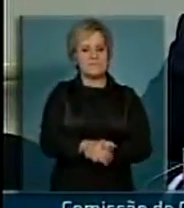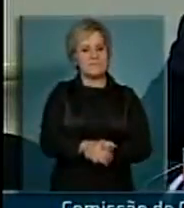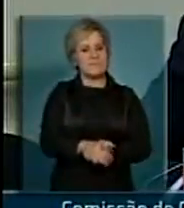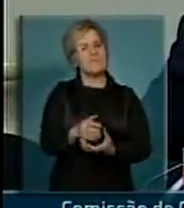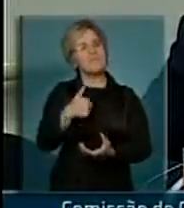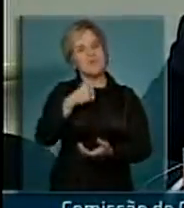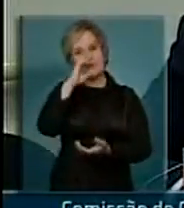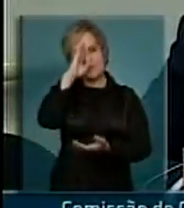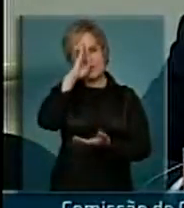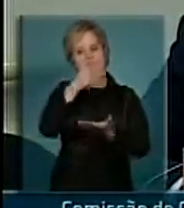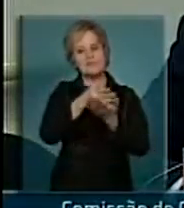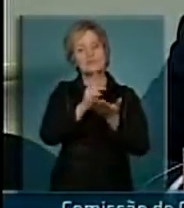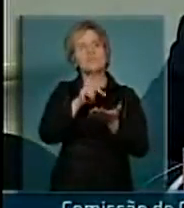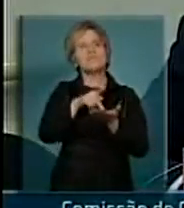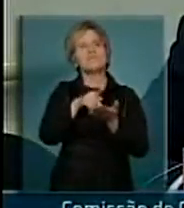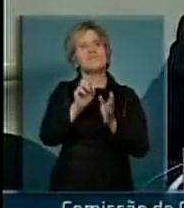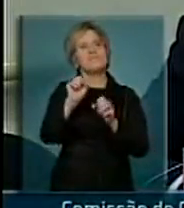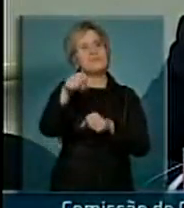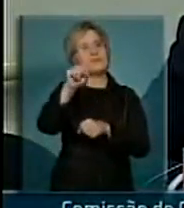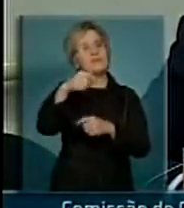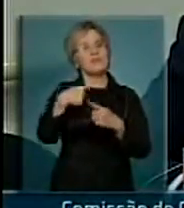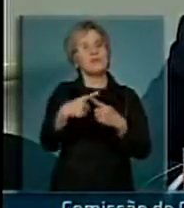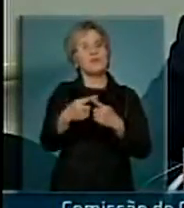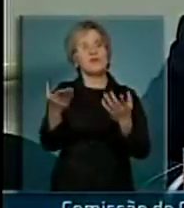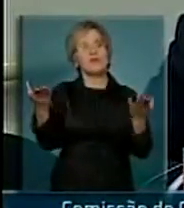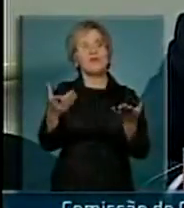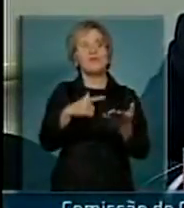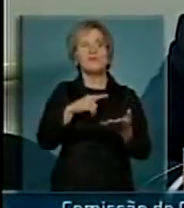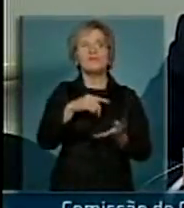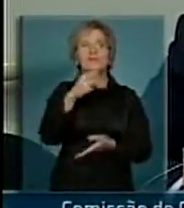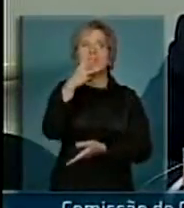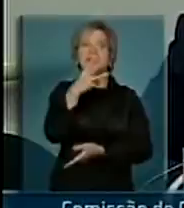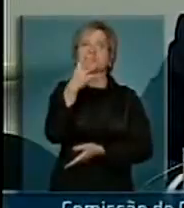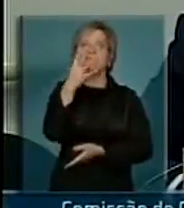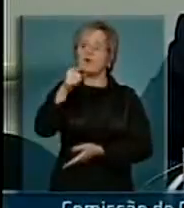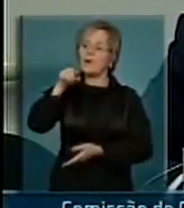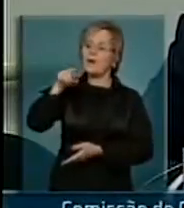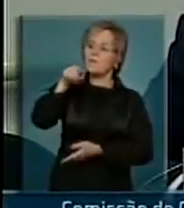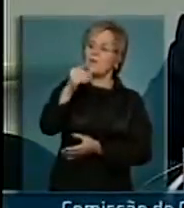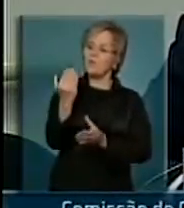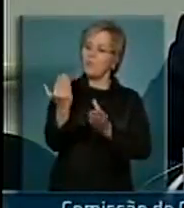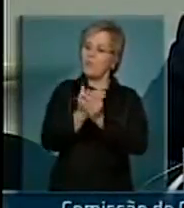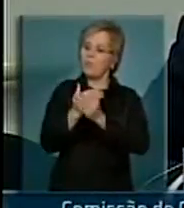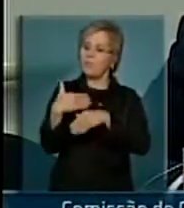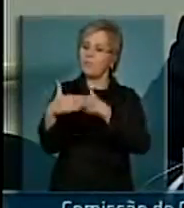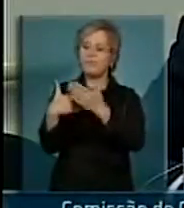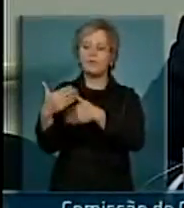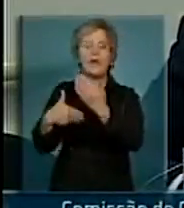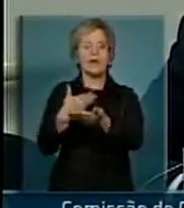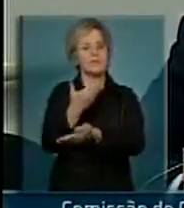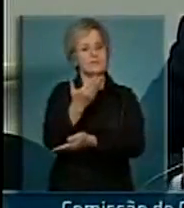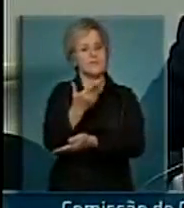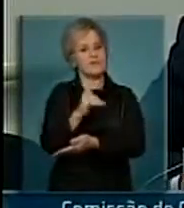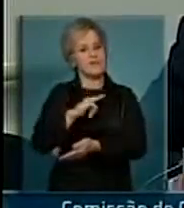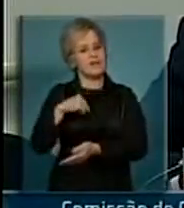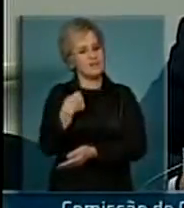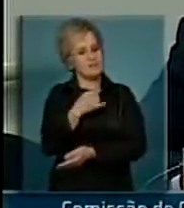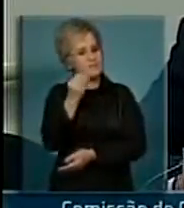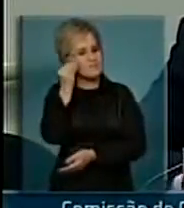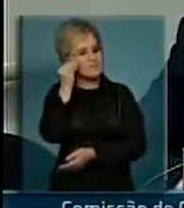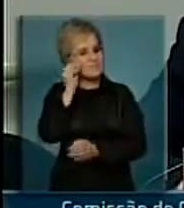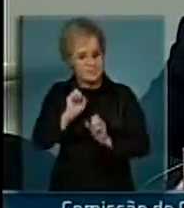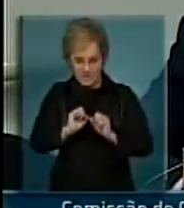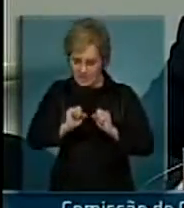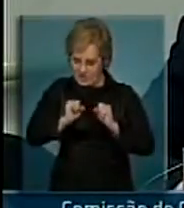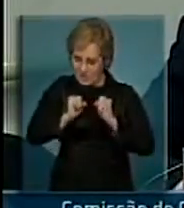acredito que sim, porque, como ele disse, nós temos 34 mil processos lá e estamos fazendo um esforço muito grande para